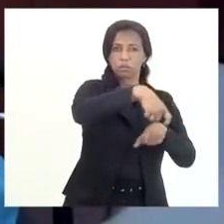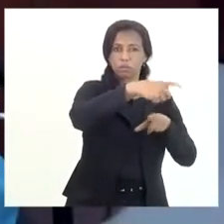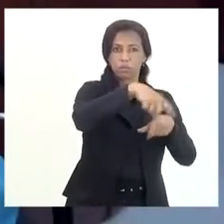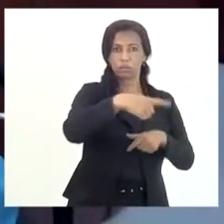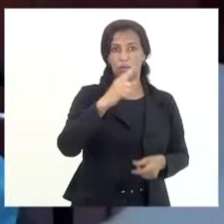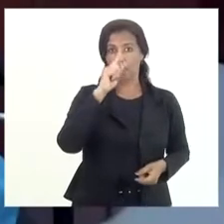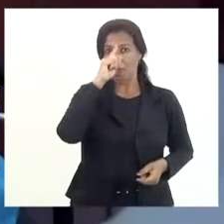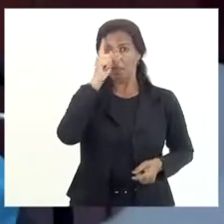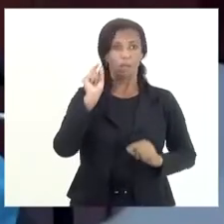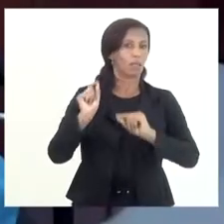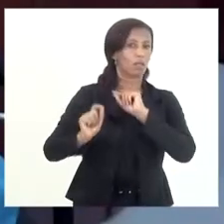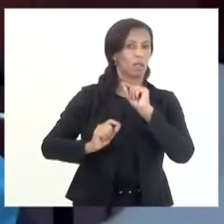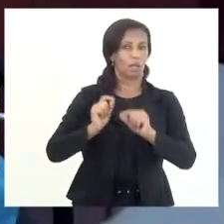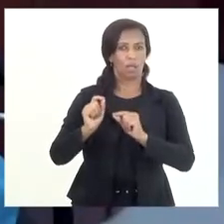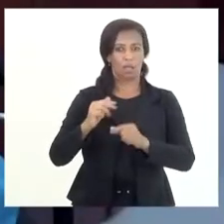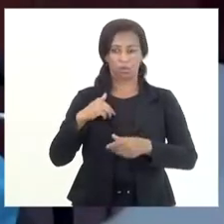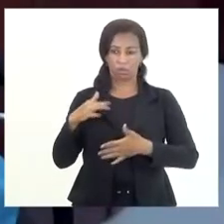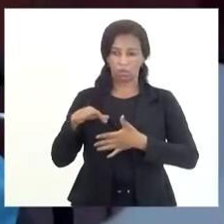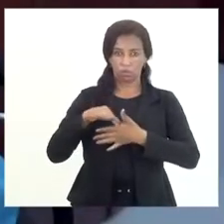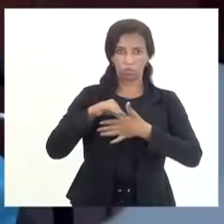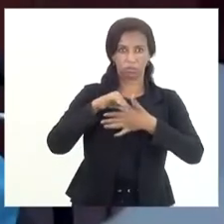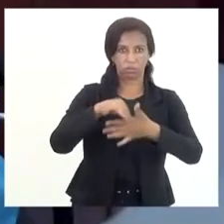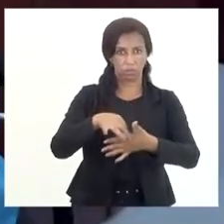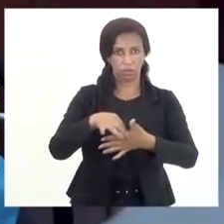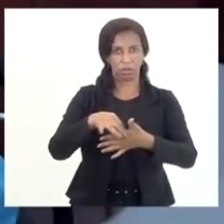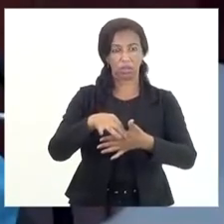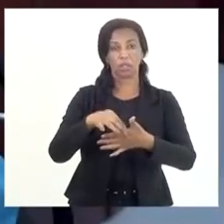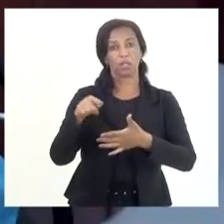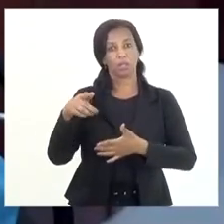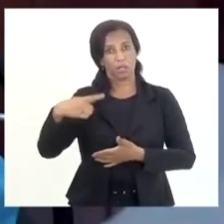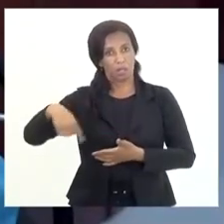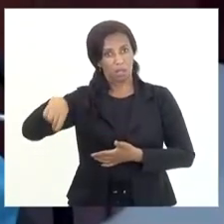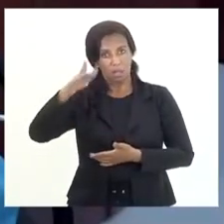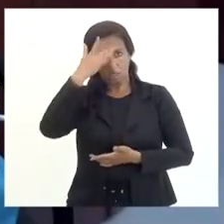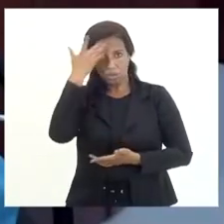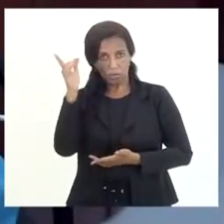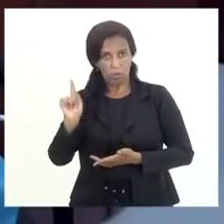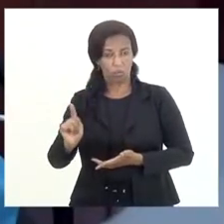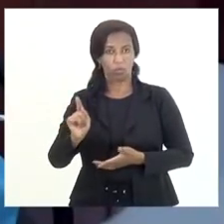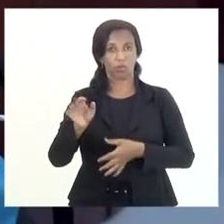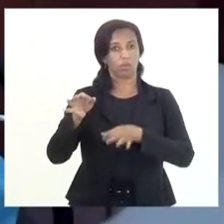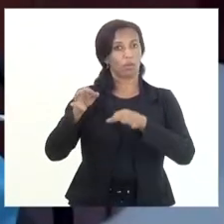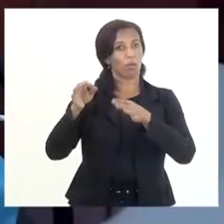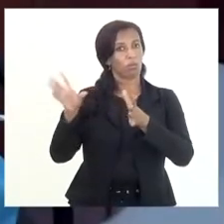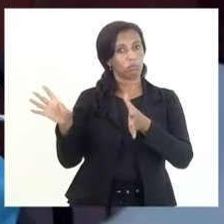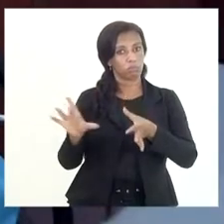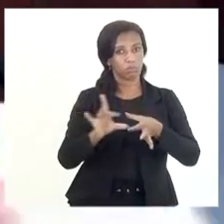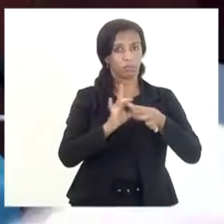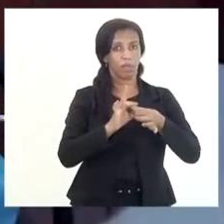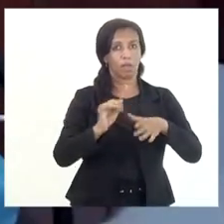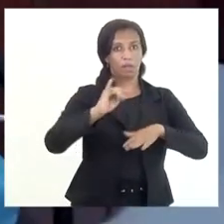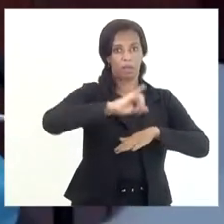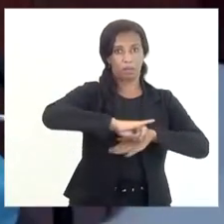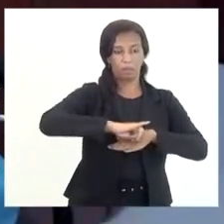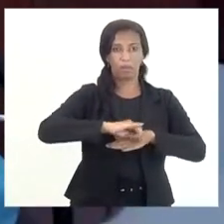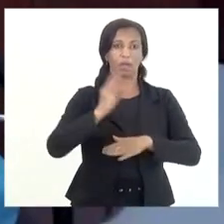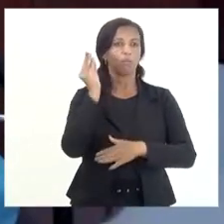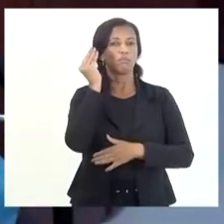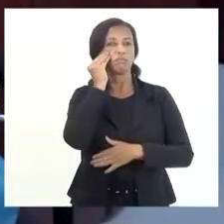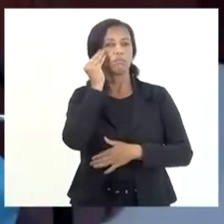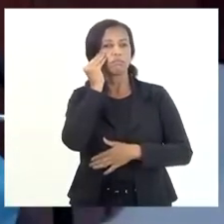nós somos a frente daqueles créditos que estão inscritos e são ajuizados na capital, e tentamos